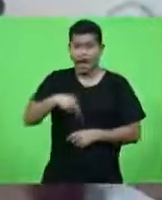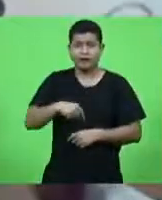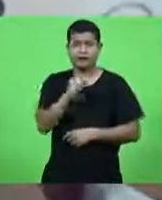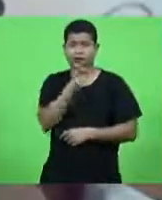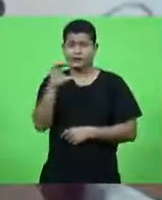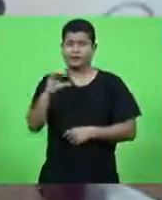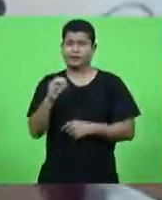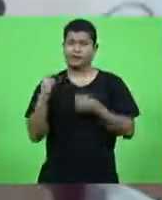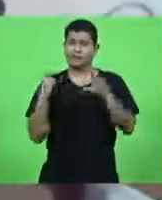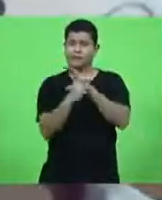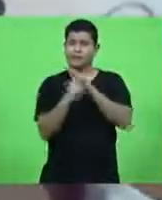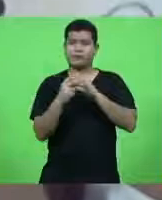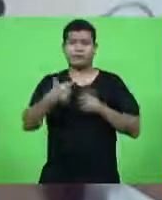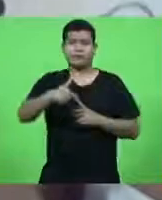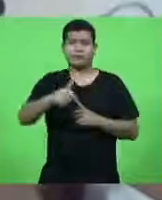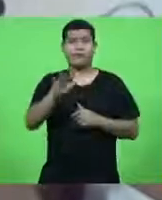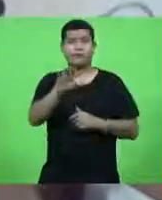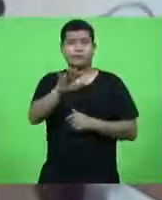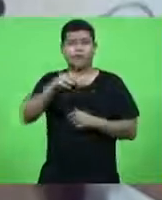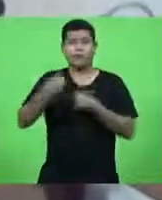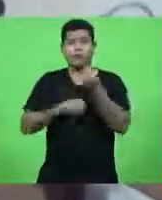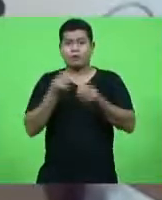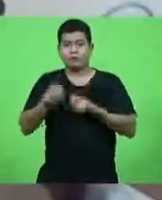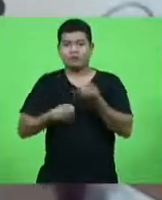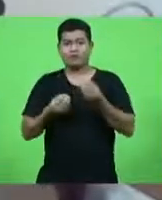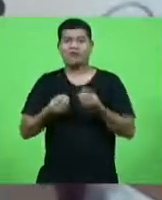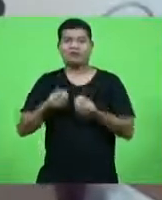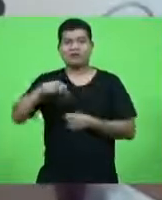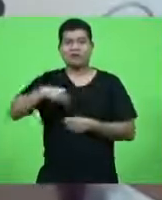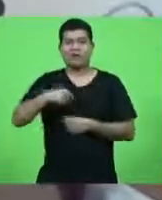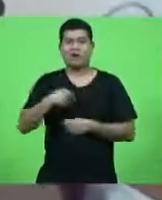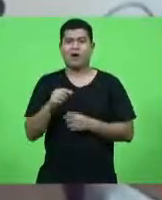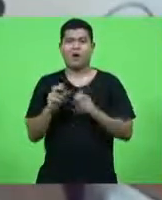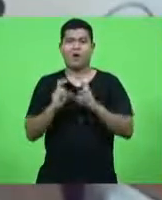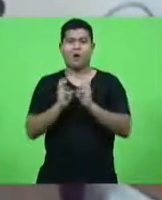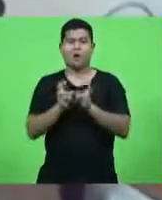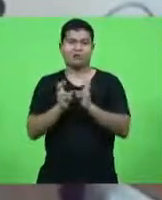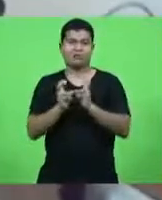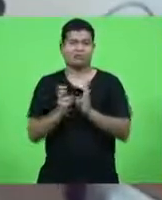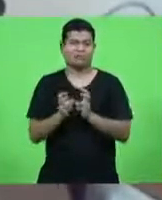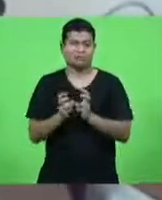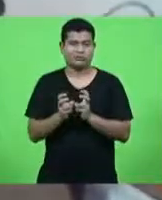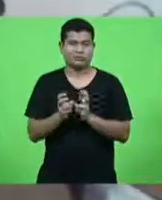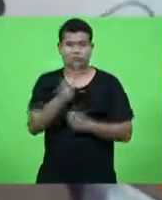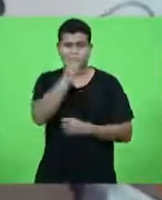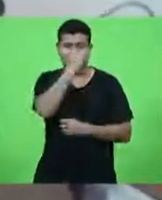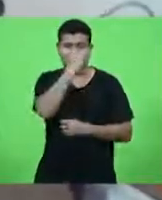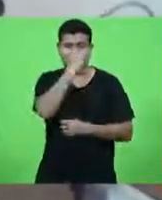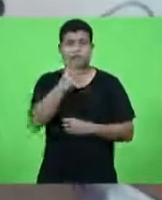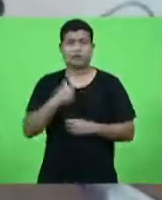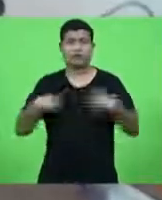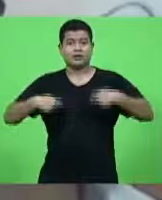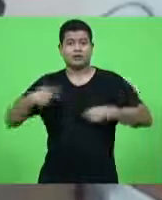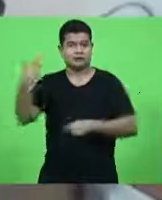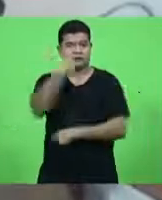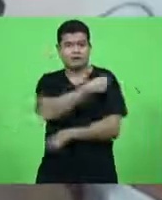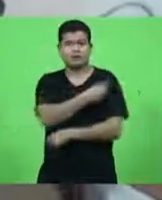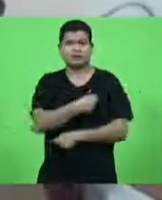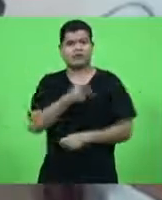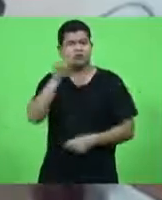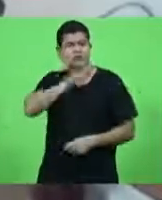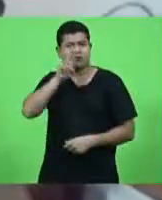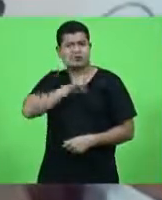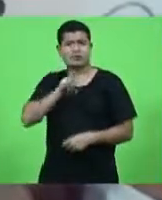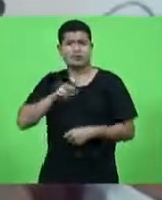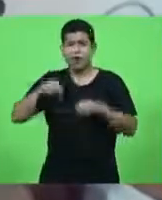vergonha vacinação em massa vacinação urgente aqui no Brasil nós não temos a certeza